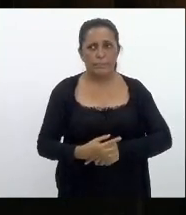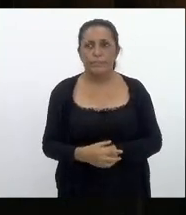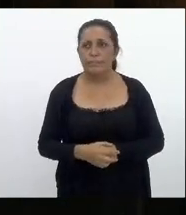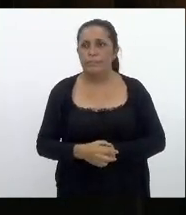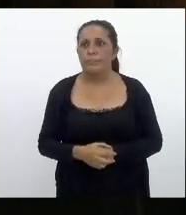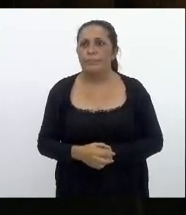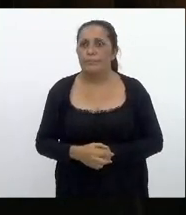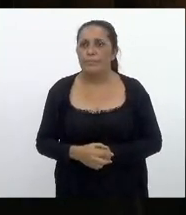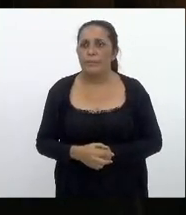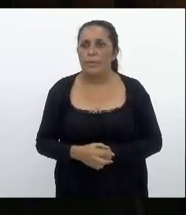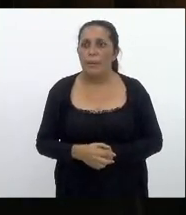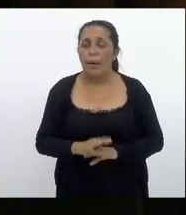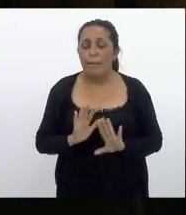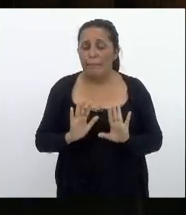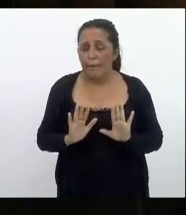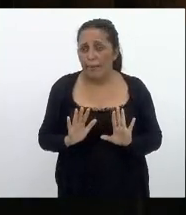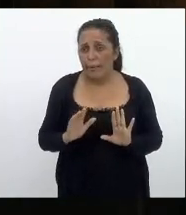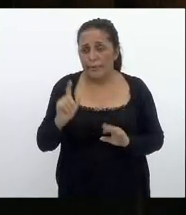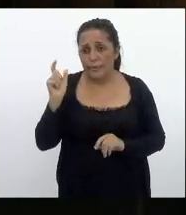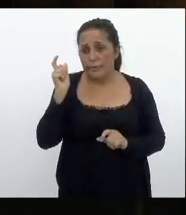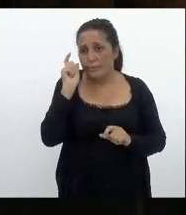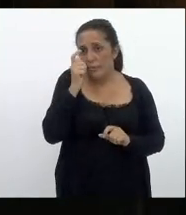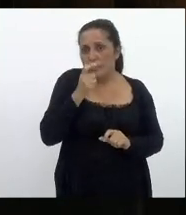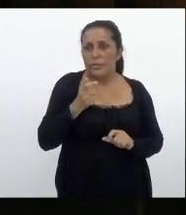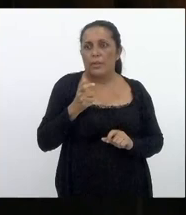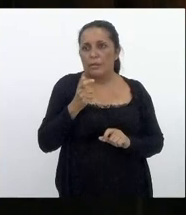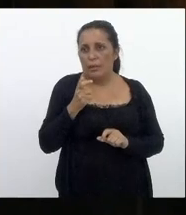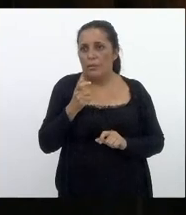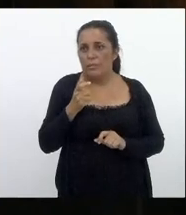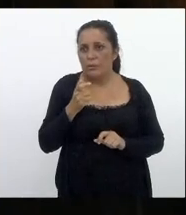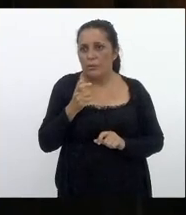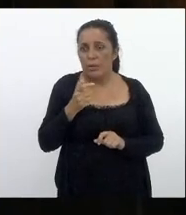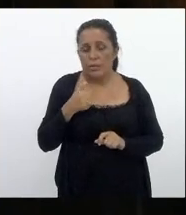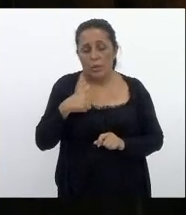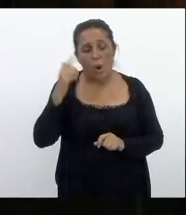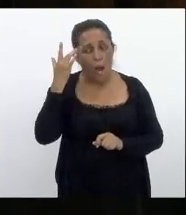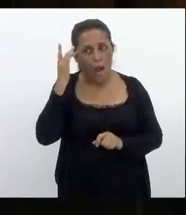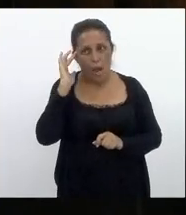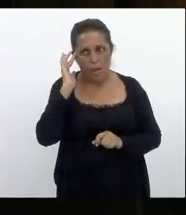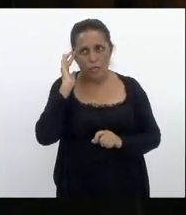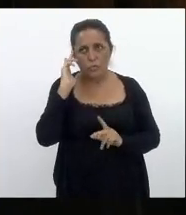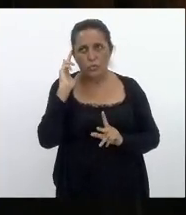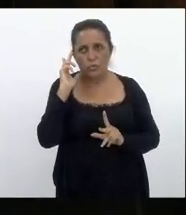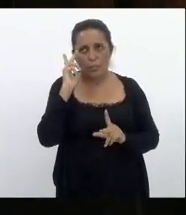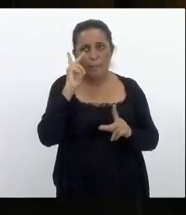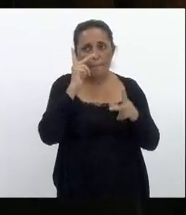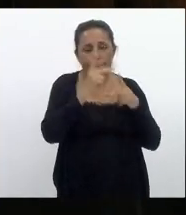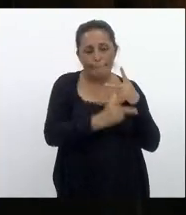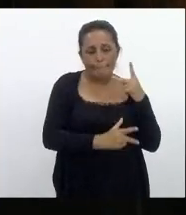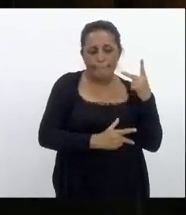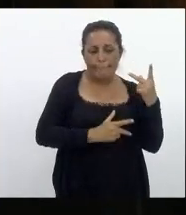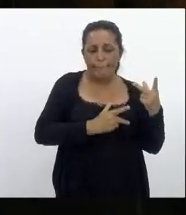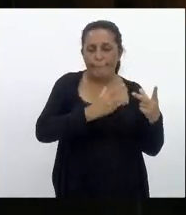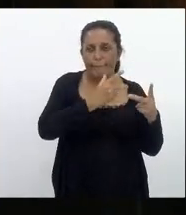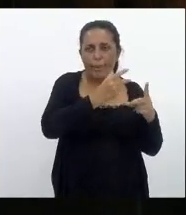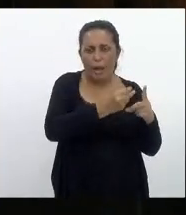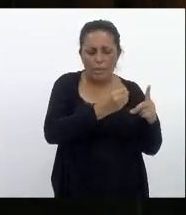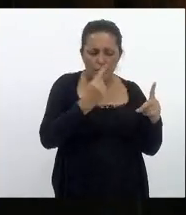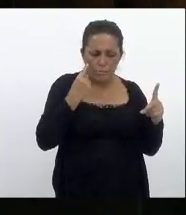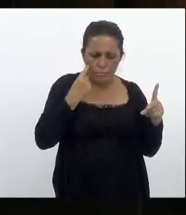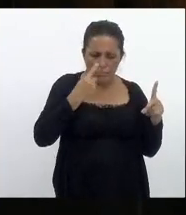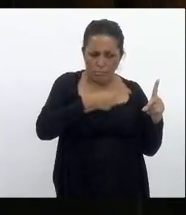e é engraçado e interessante e eu acho até que merece um certo estudo